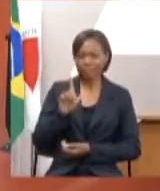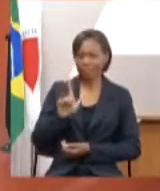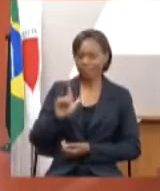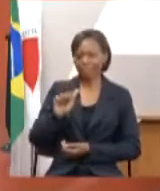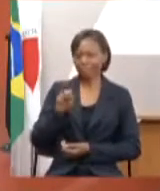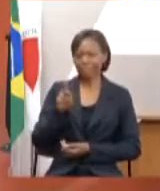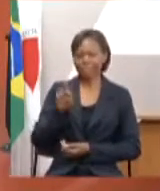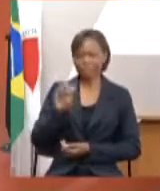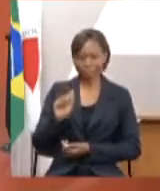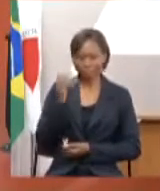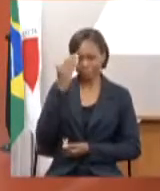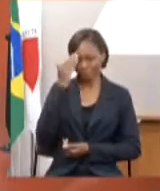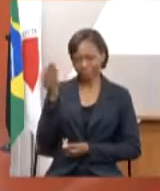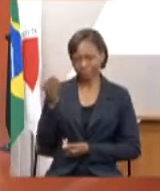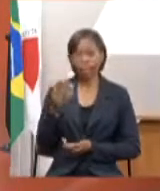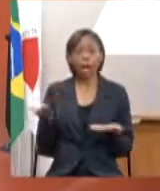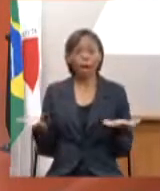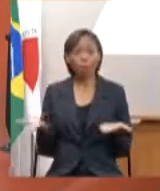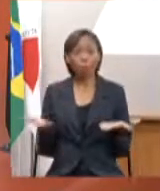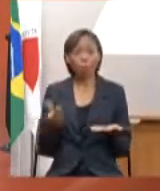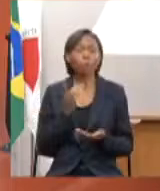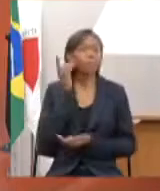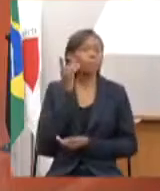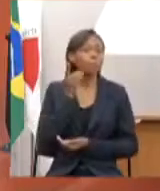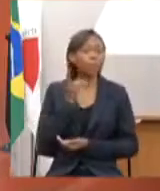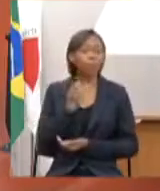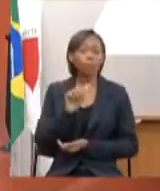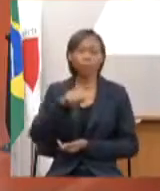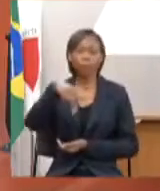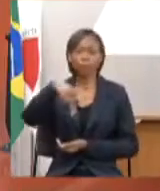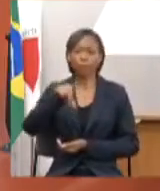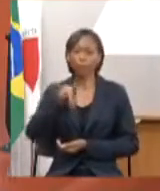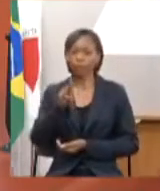Passo agora a fala por cinco minutos ao deputado André Quintão.